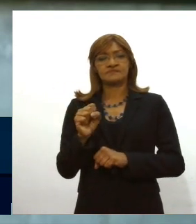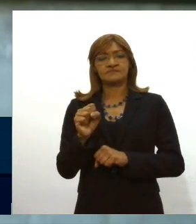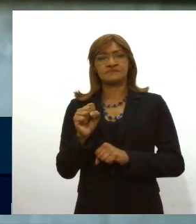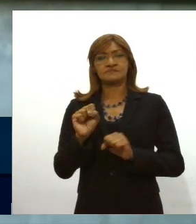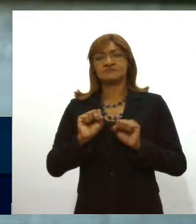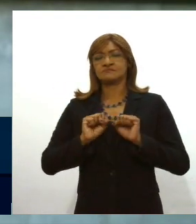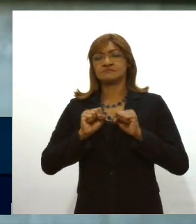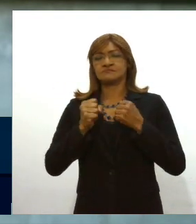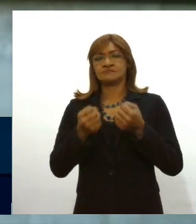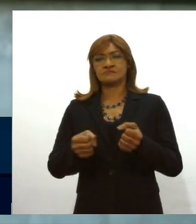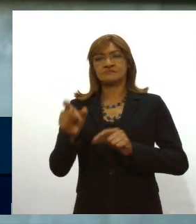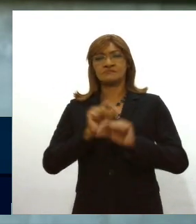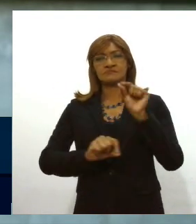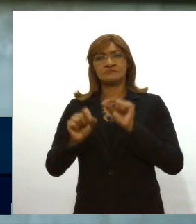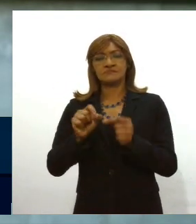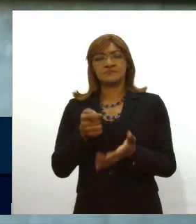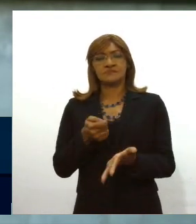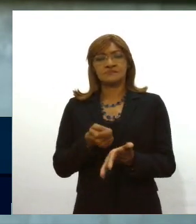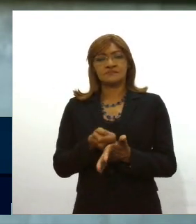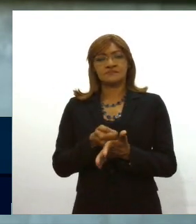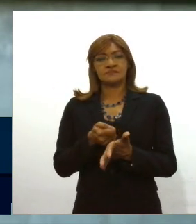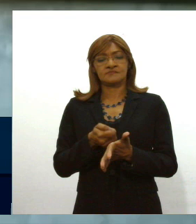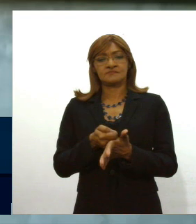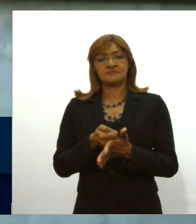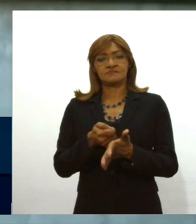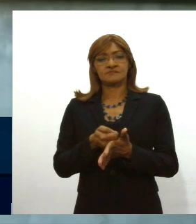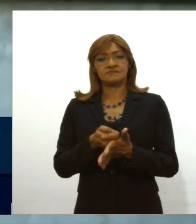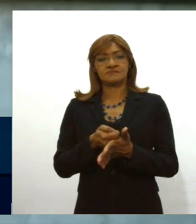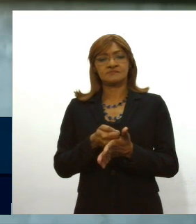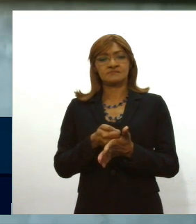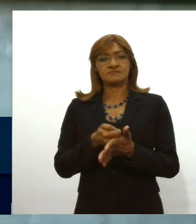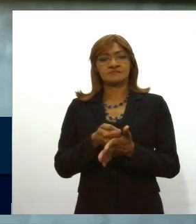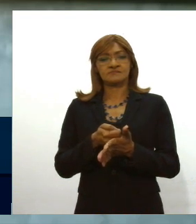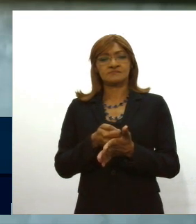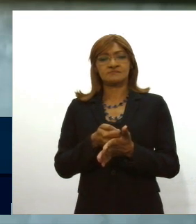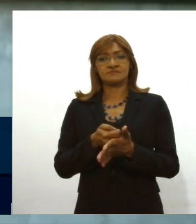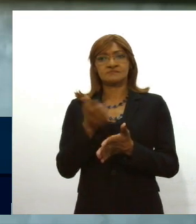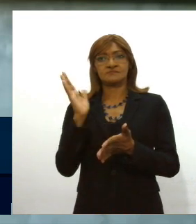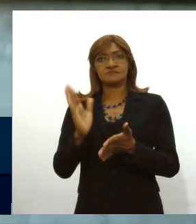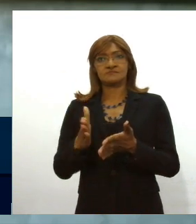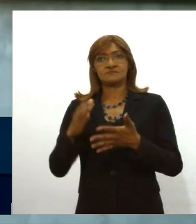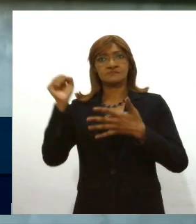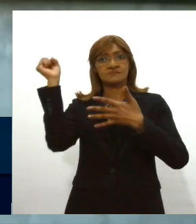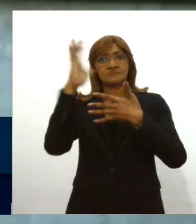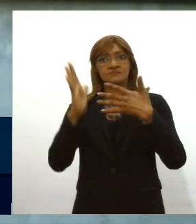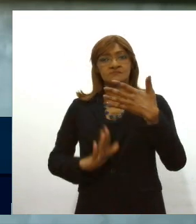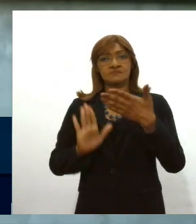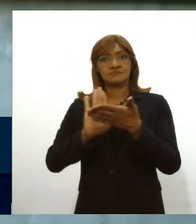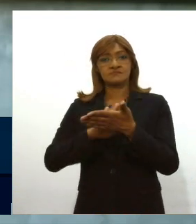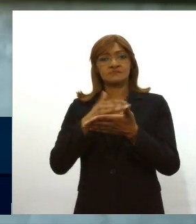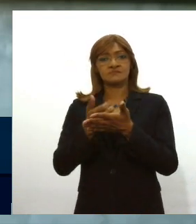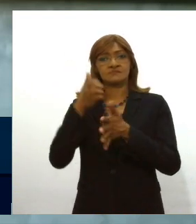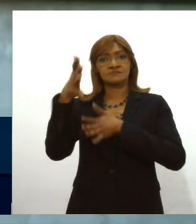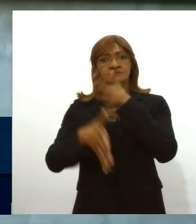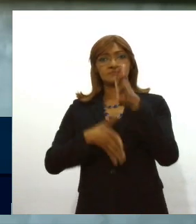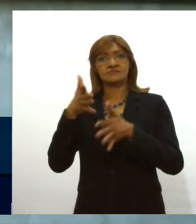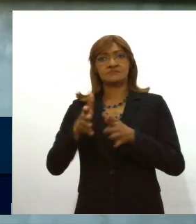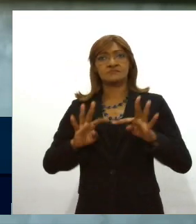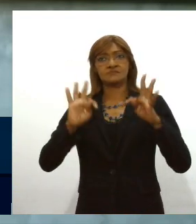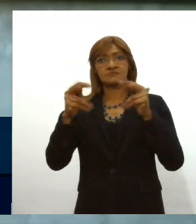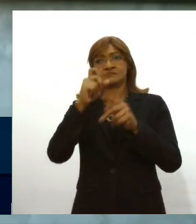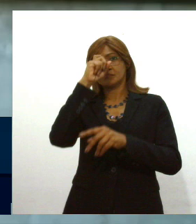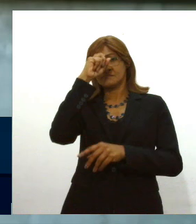esforços no sentido de tornar obrigatória a disponibilização de intérpretes de língua brasileira e sinais em hospitais